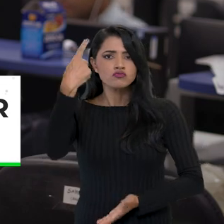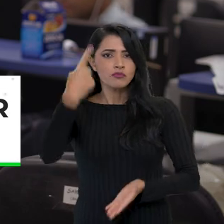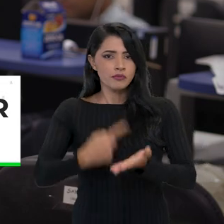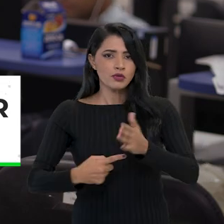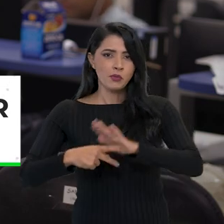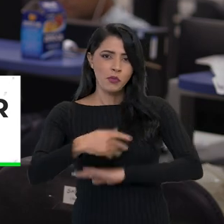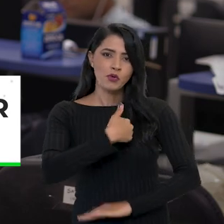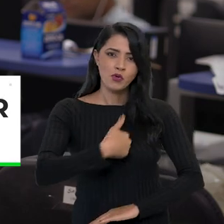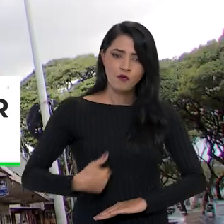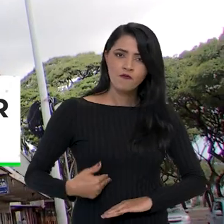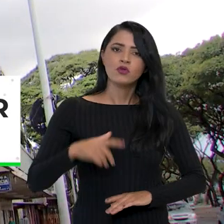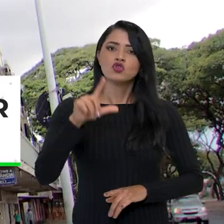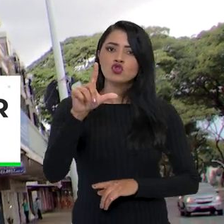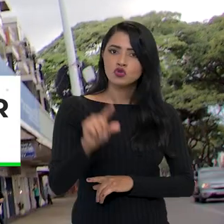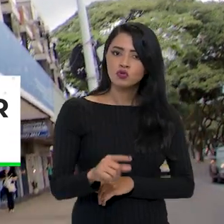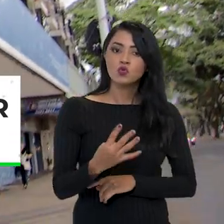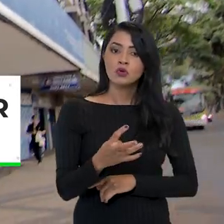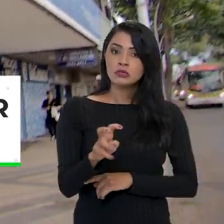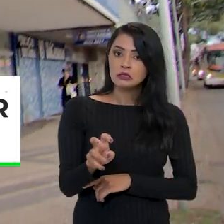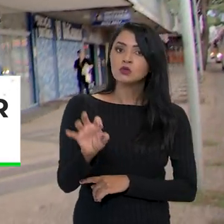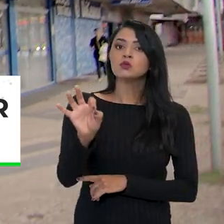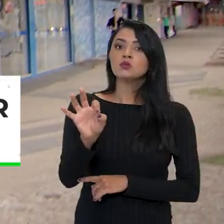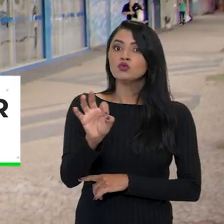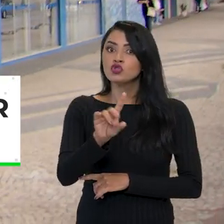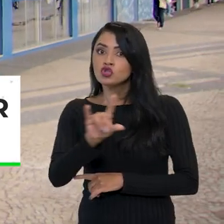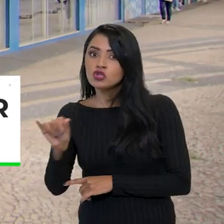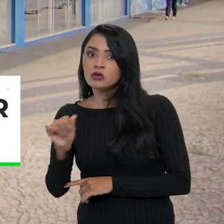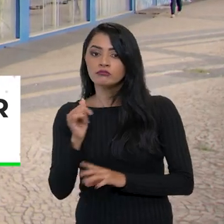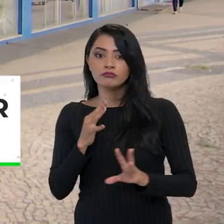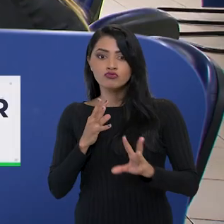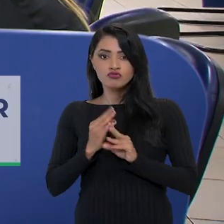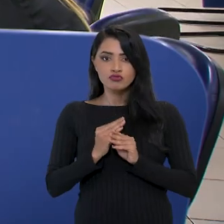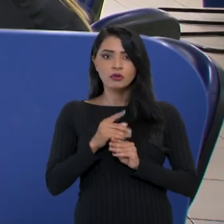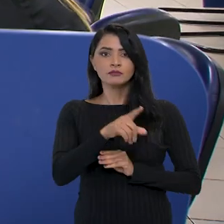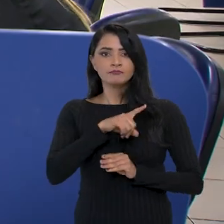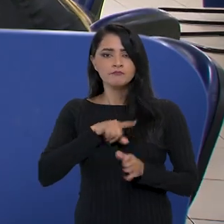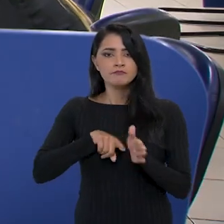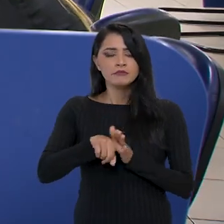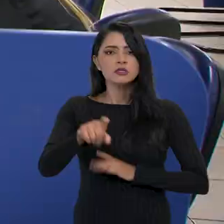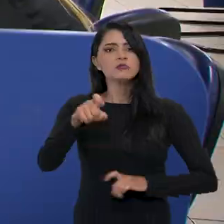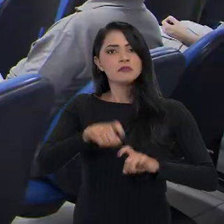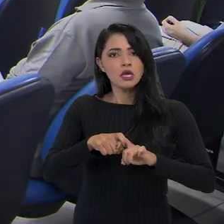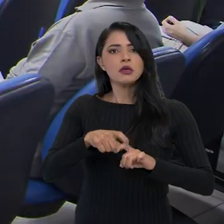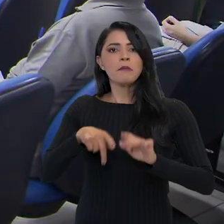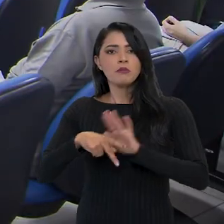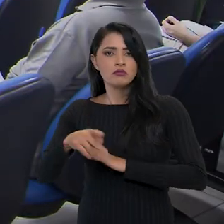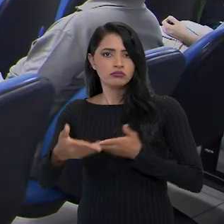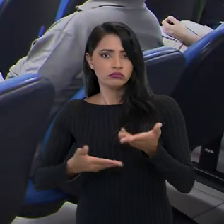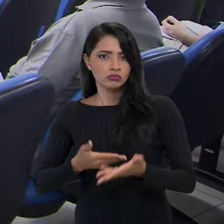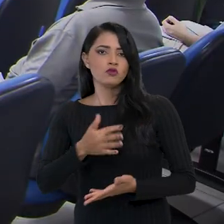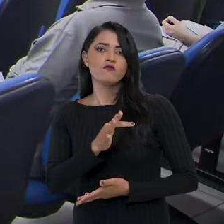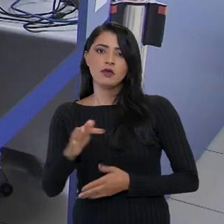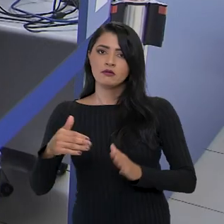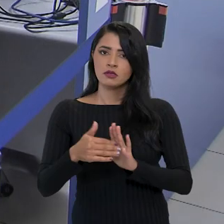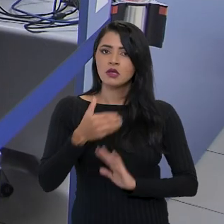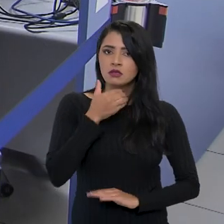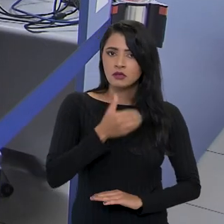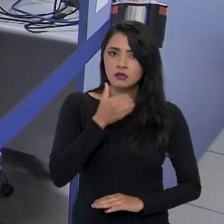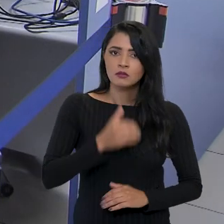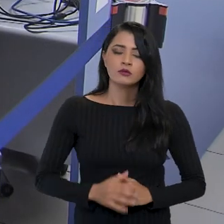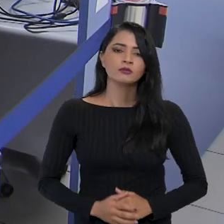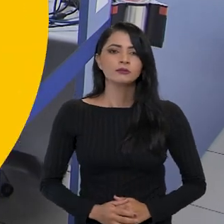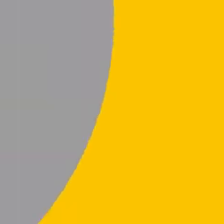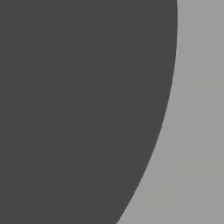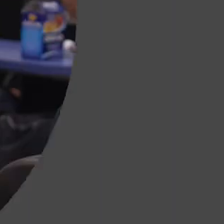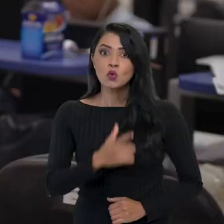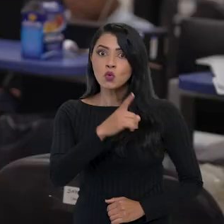o compromisso do governo em reduzir para 45 dias a fila de espera da perícia médica de servidores federais até dezembro